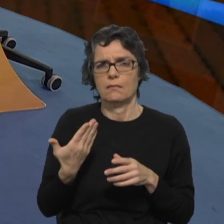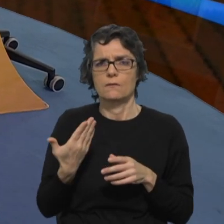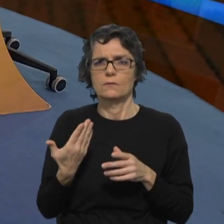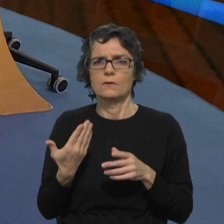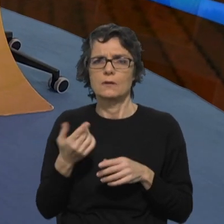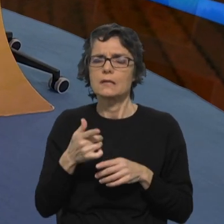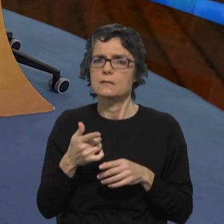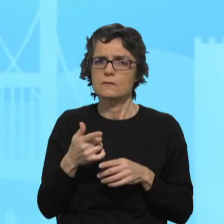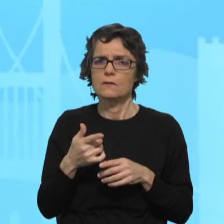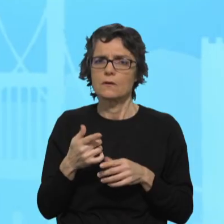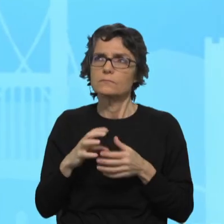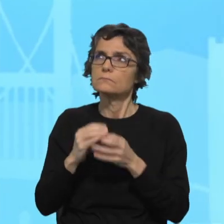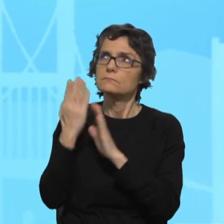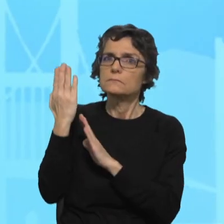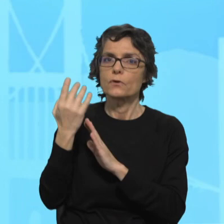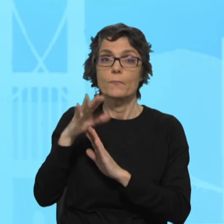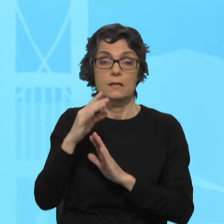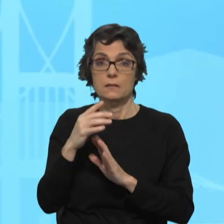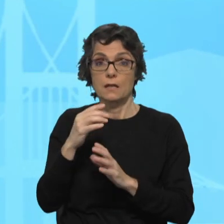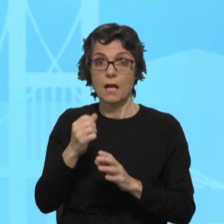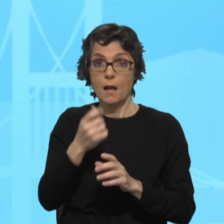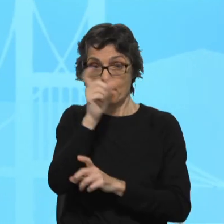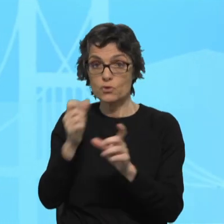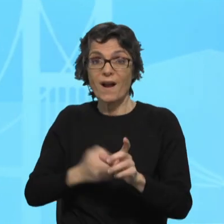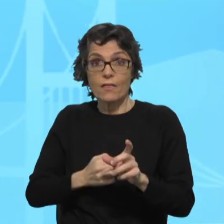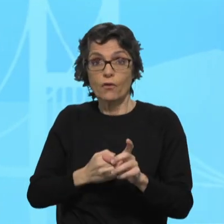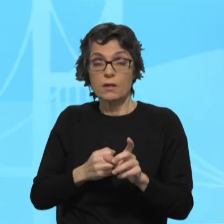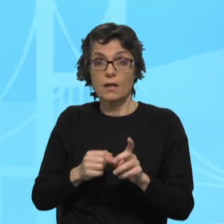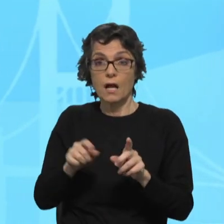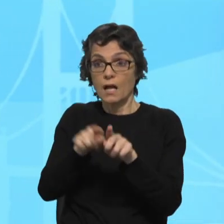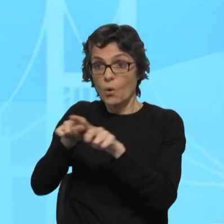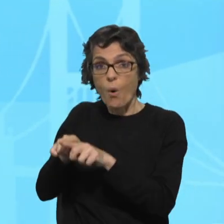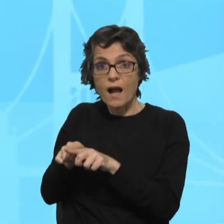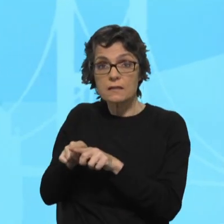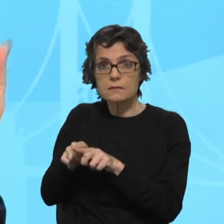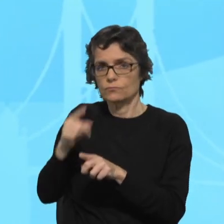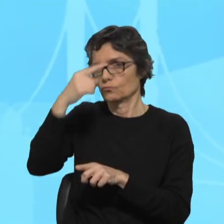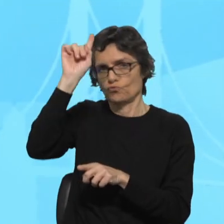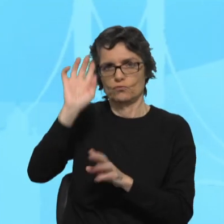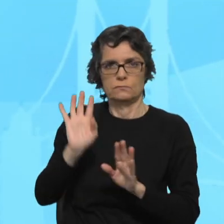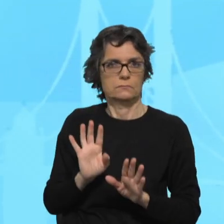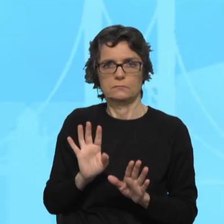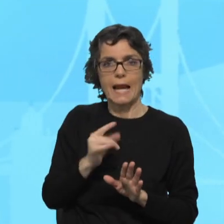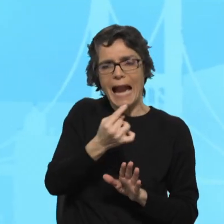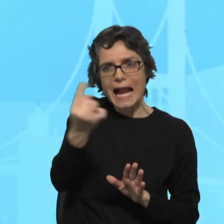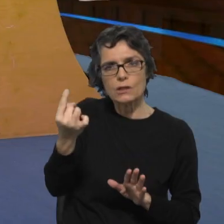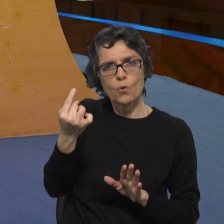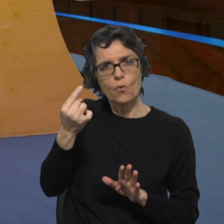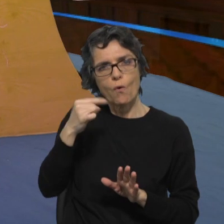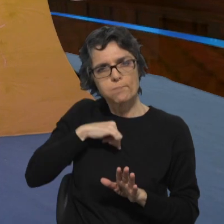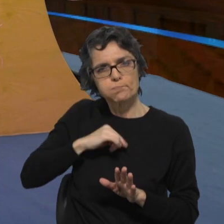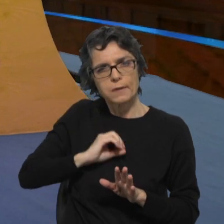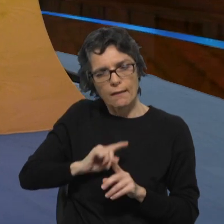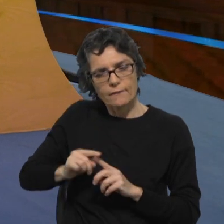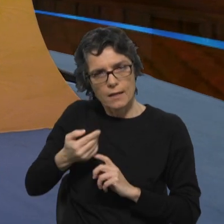conciliação, mas não somos todos iguais e ainda bem, não é? Portanto, também há uma expectativa do espaço público de que